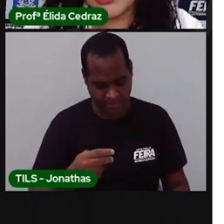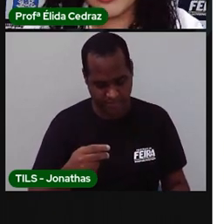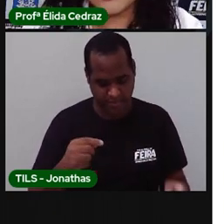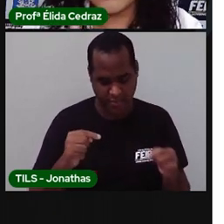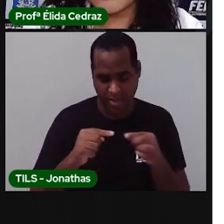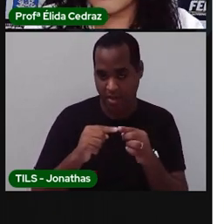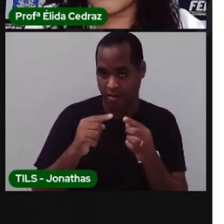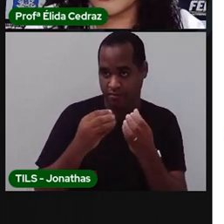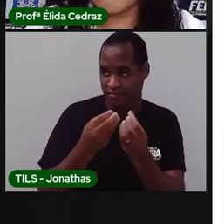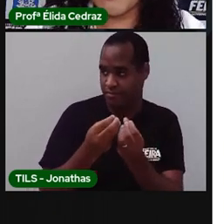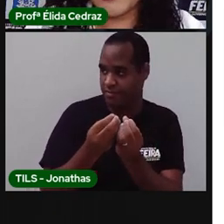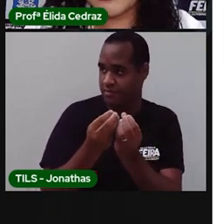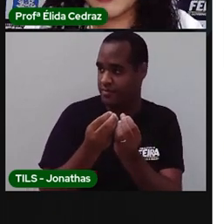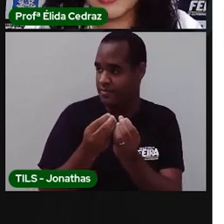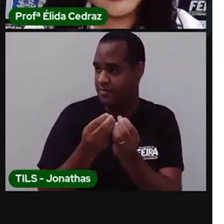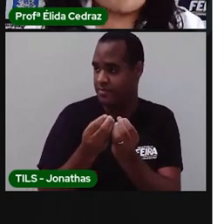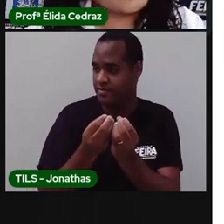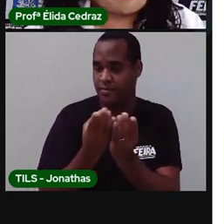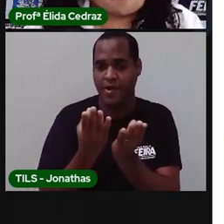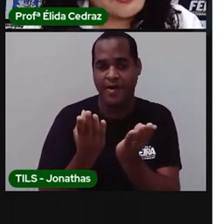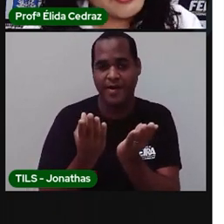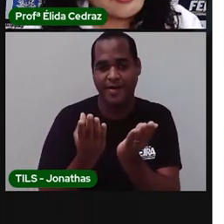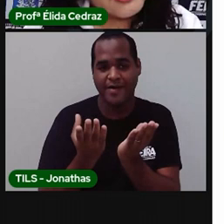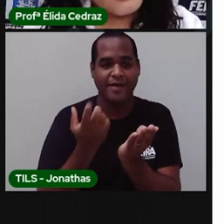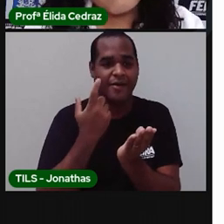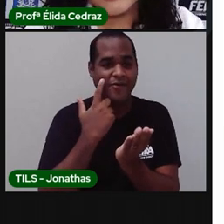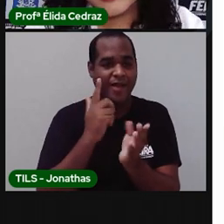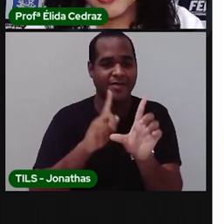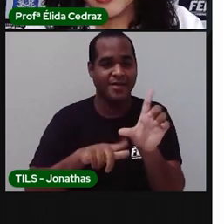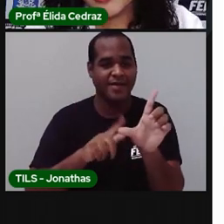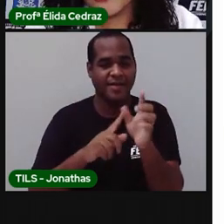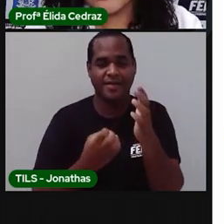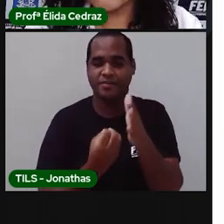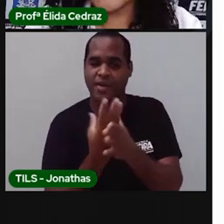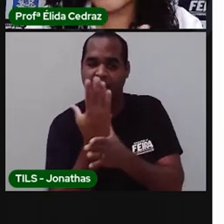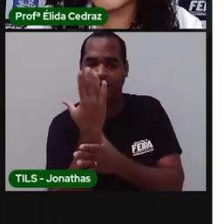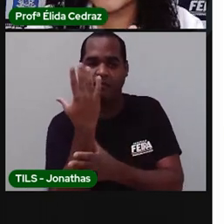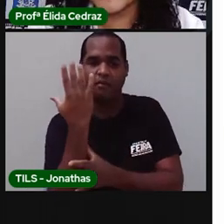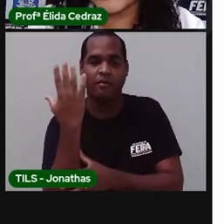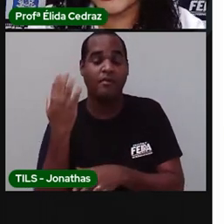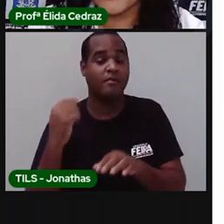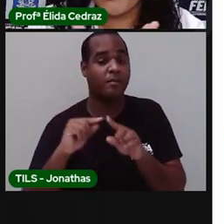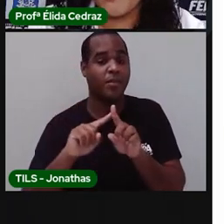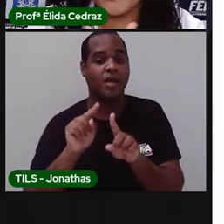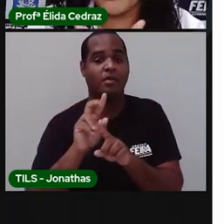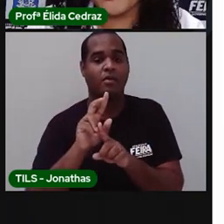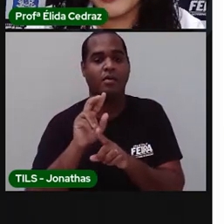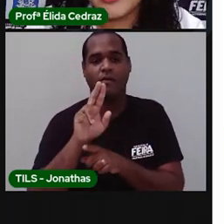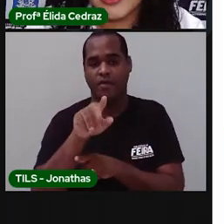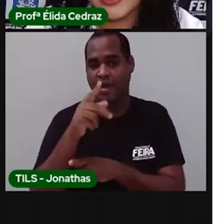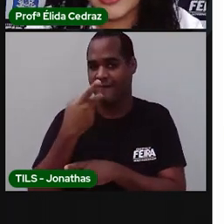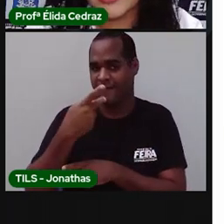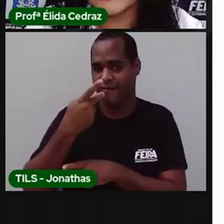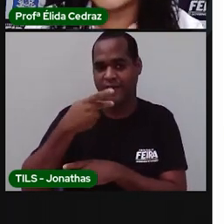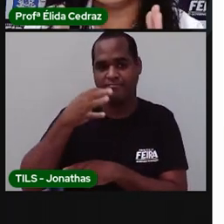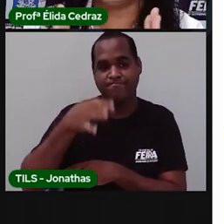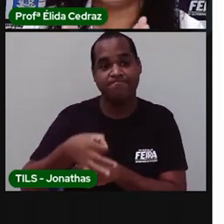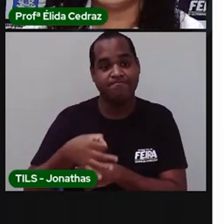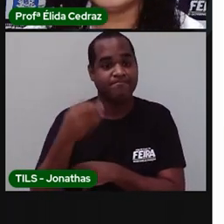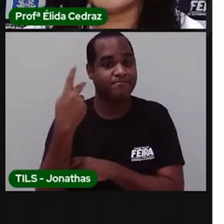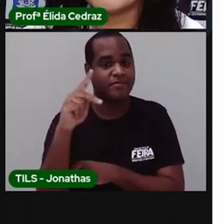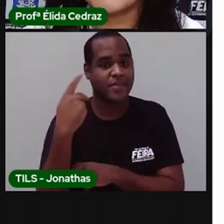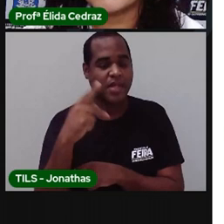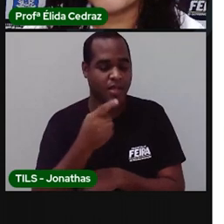cartinha e vai aparecer a letra. E eu quero ver você aí, ó, falar direitinho qual é o nome dessa letra.